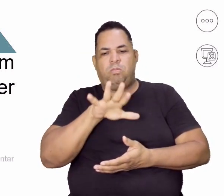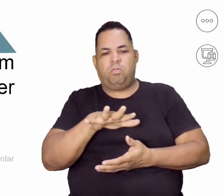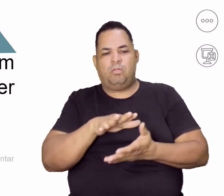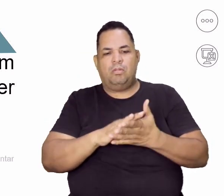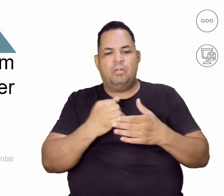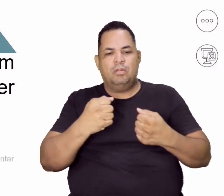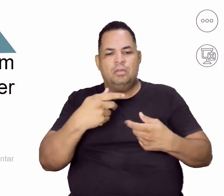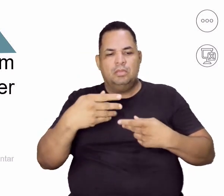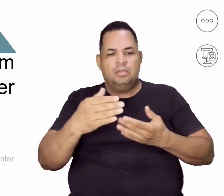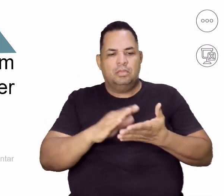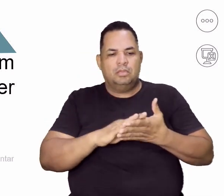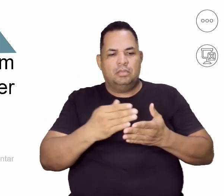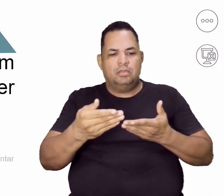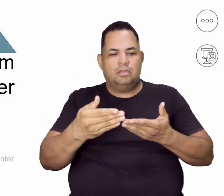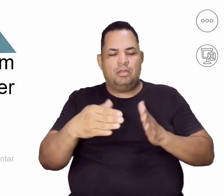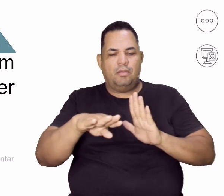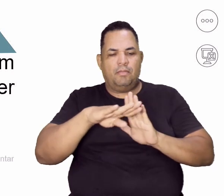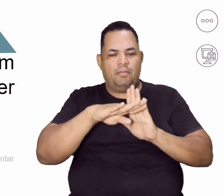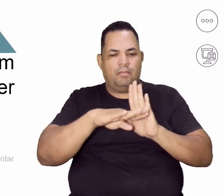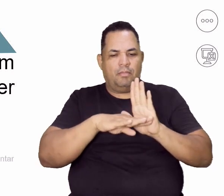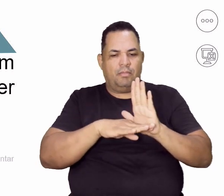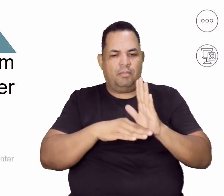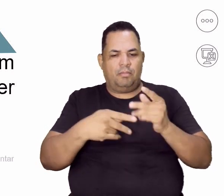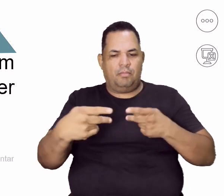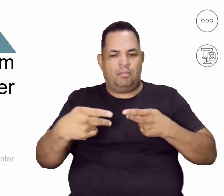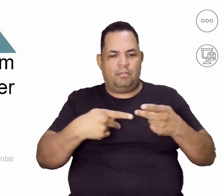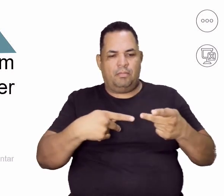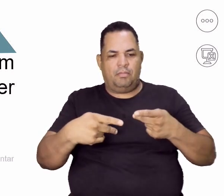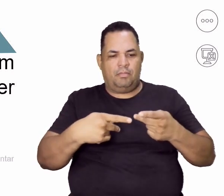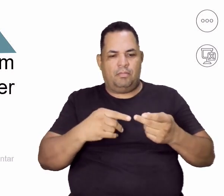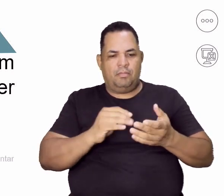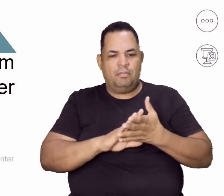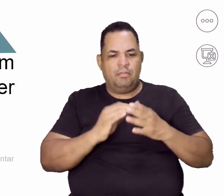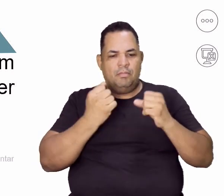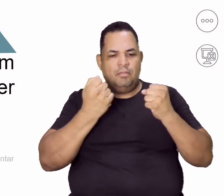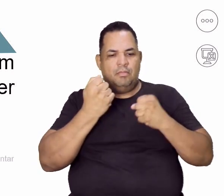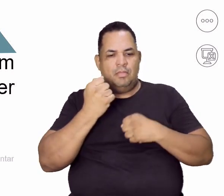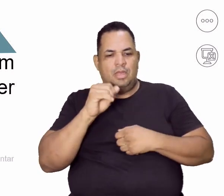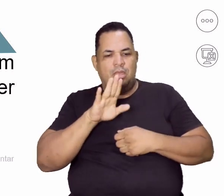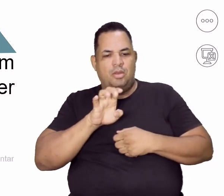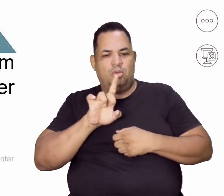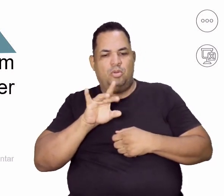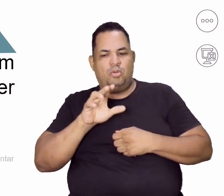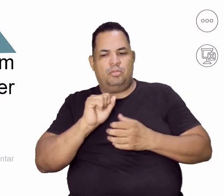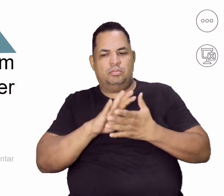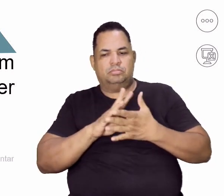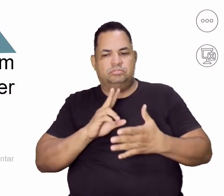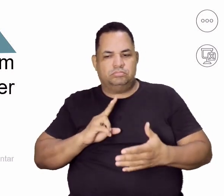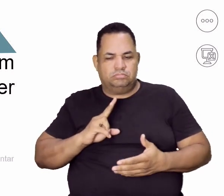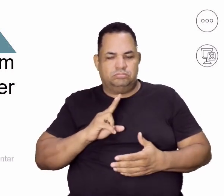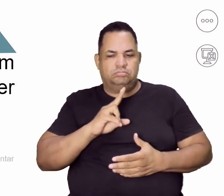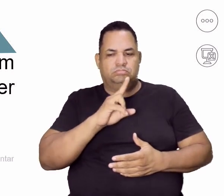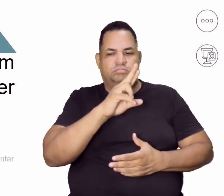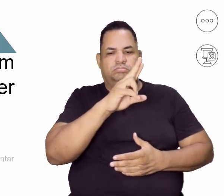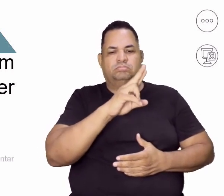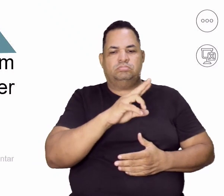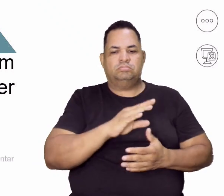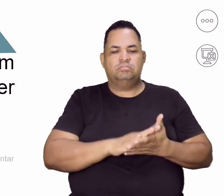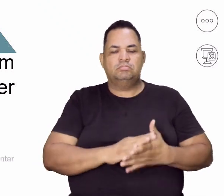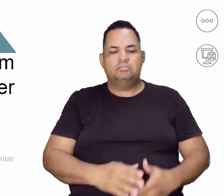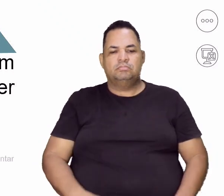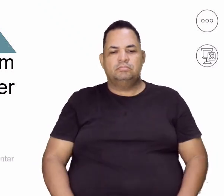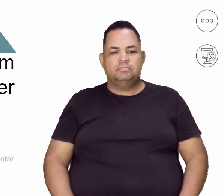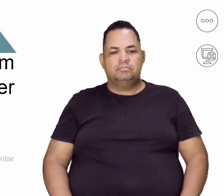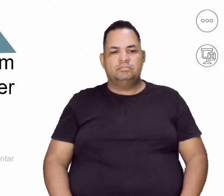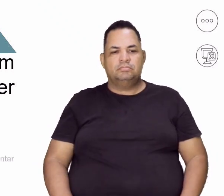exercícios aeróbicos resistidos. Então, vou trabalhar essa força maior aí com as pessoas com